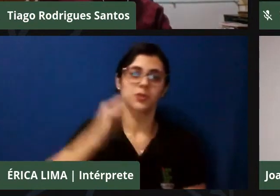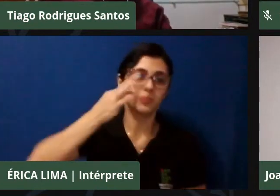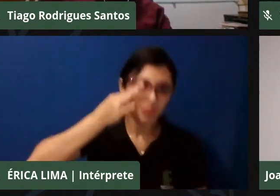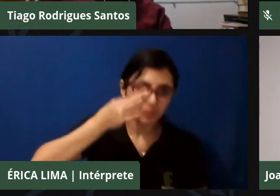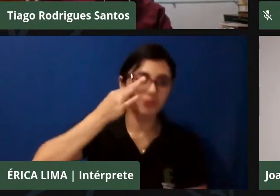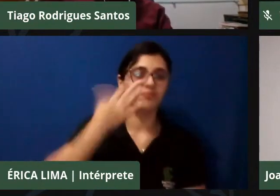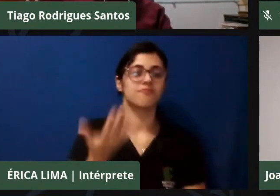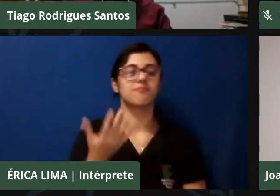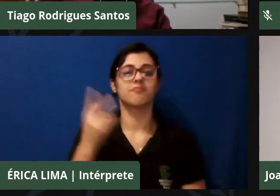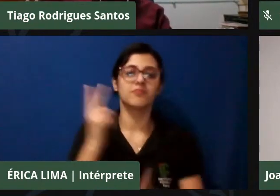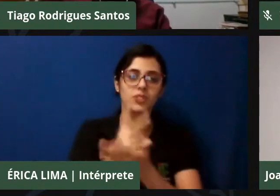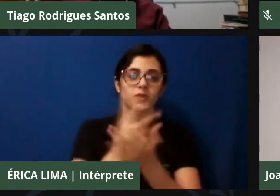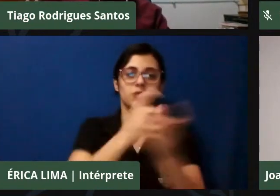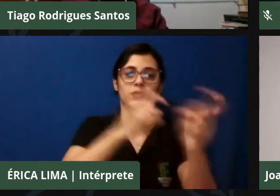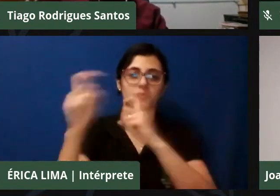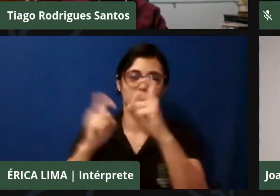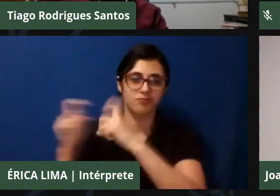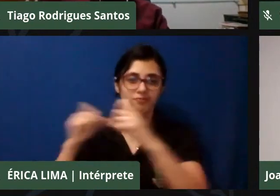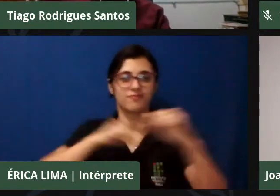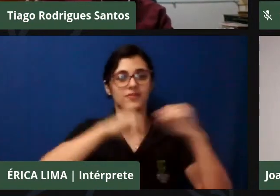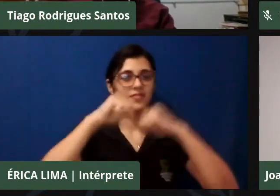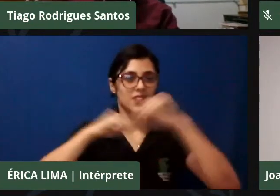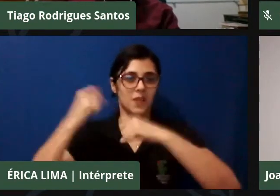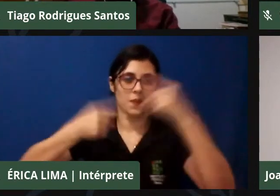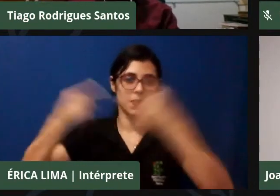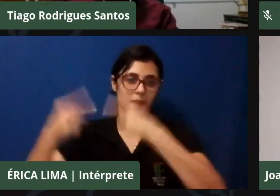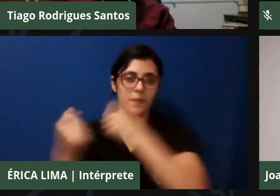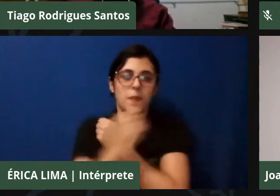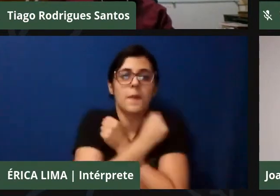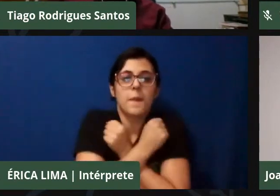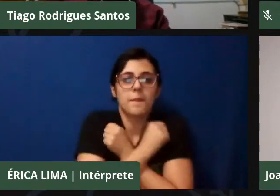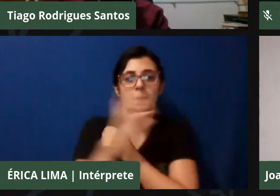obrigado, grande abraço a todos e todas, boa noite.